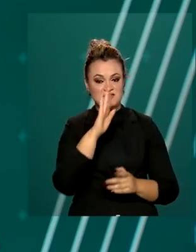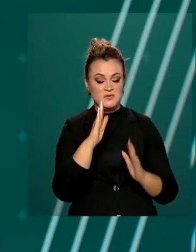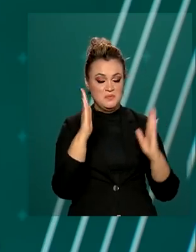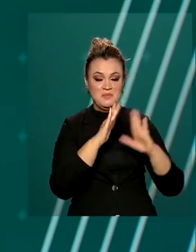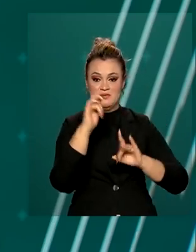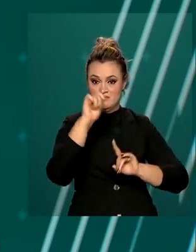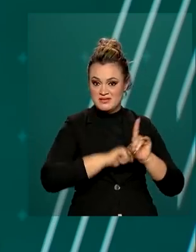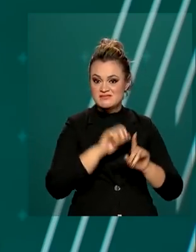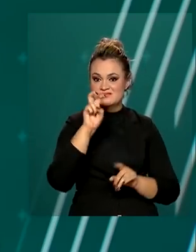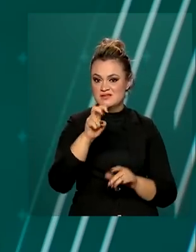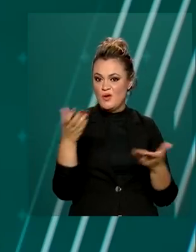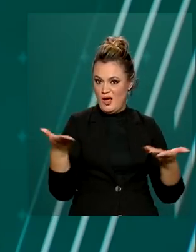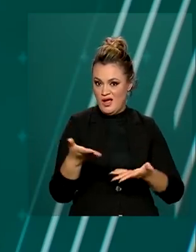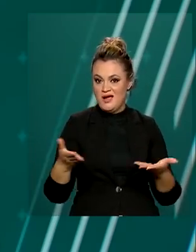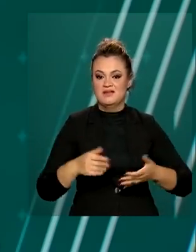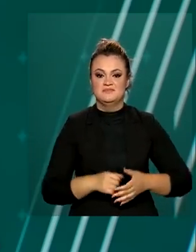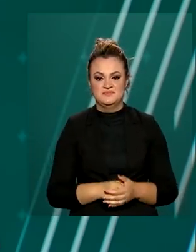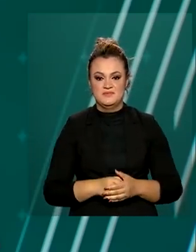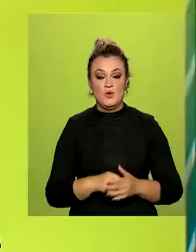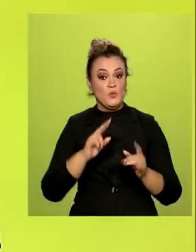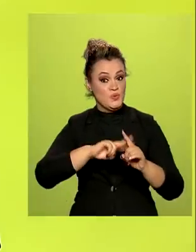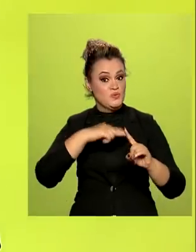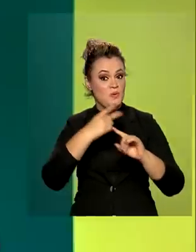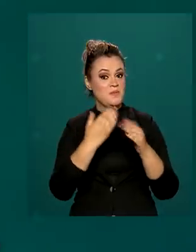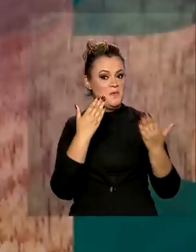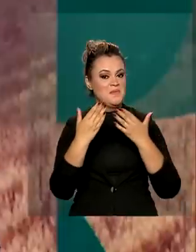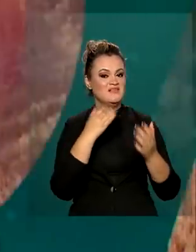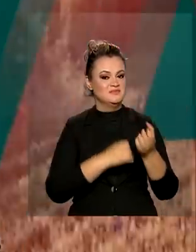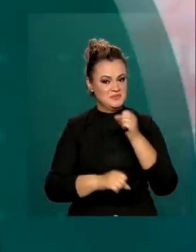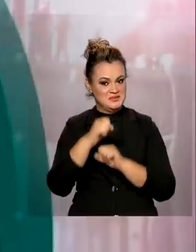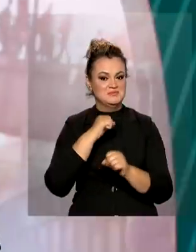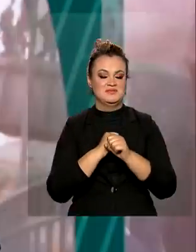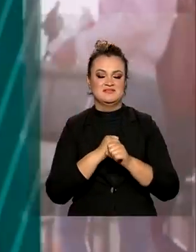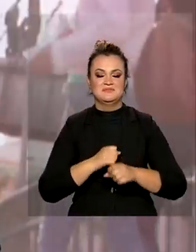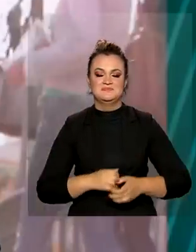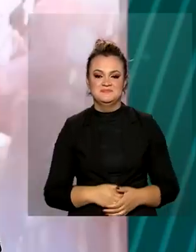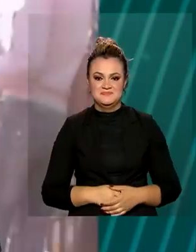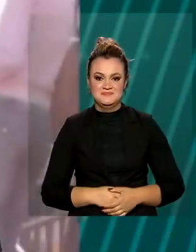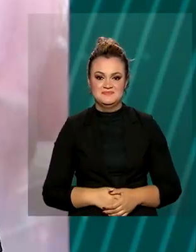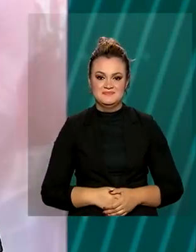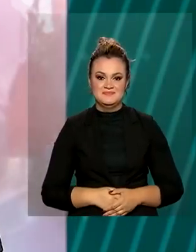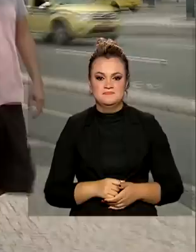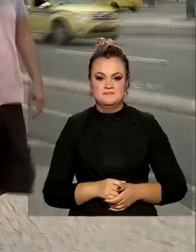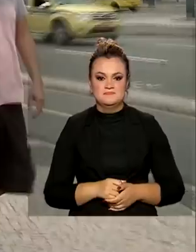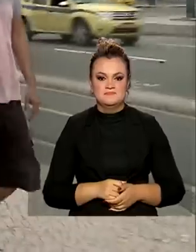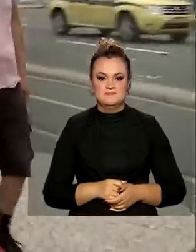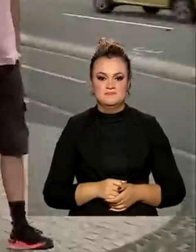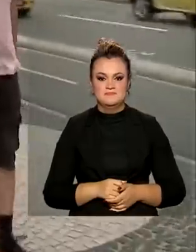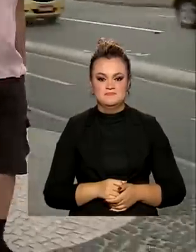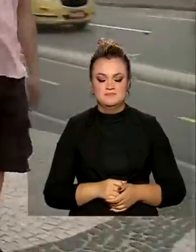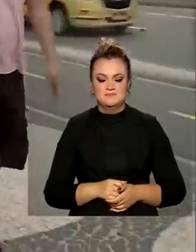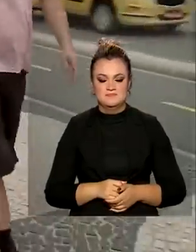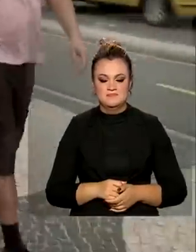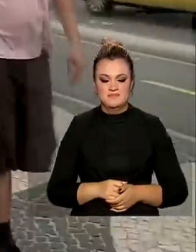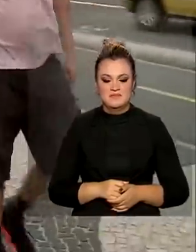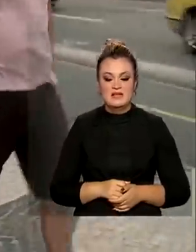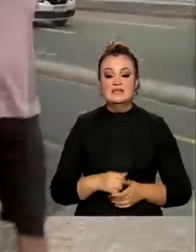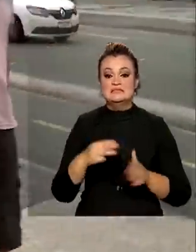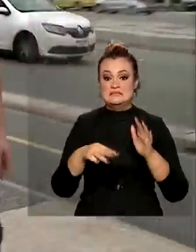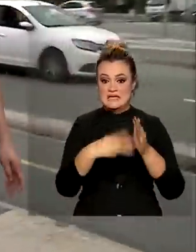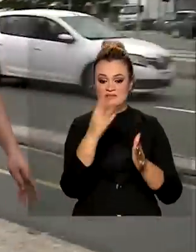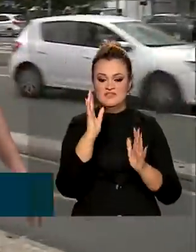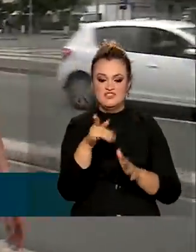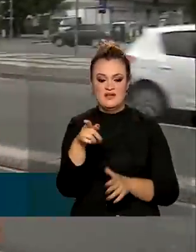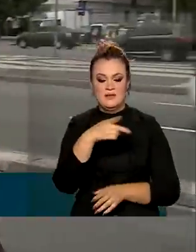nos cinco primeiros meses do ano. O dobro do registrado em todo o ano passado. Já é a terceira vez